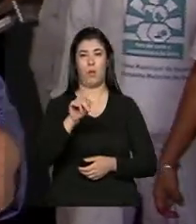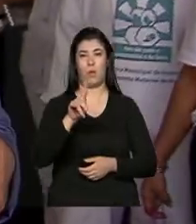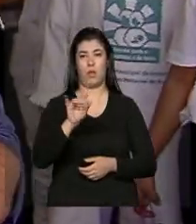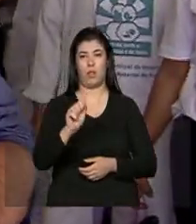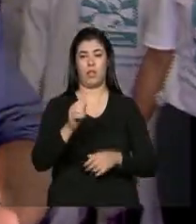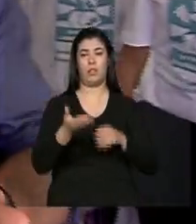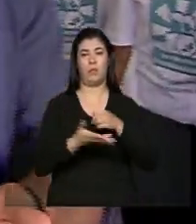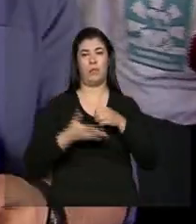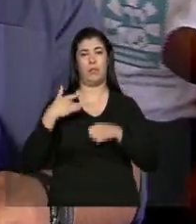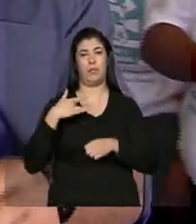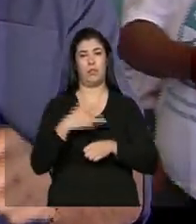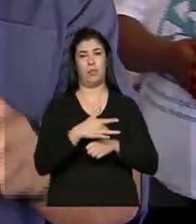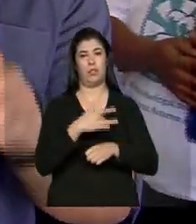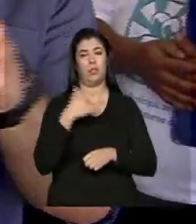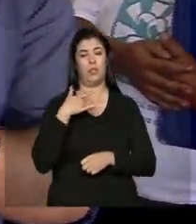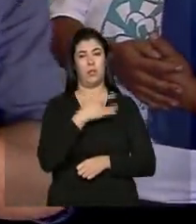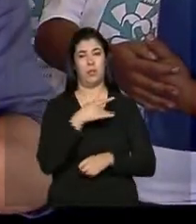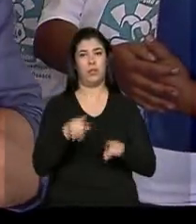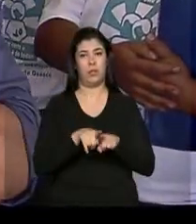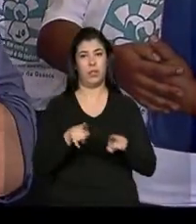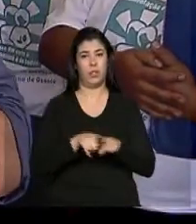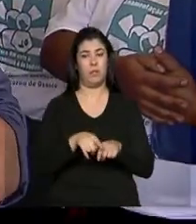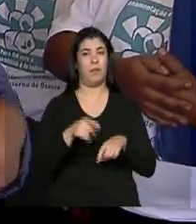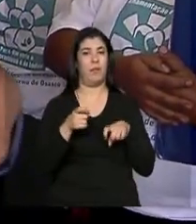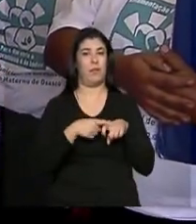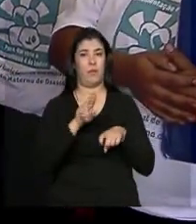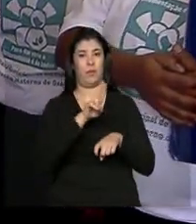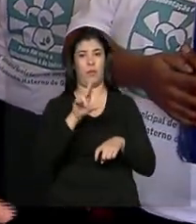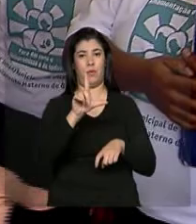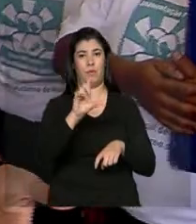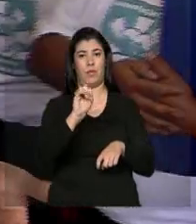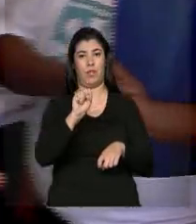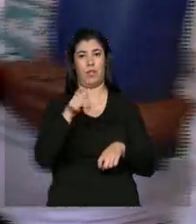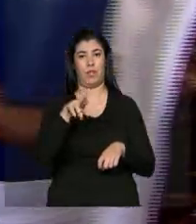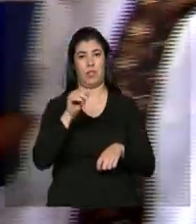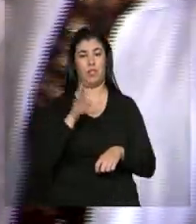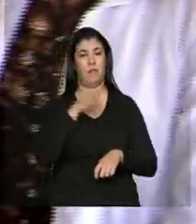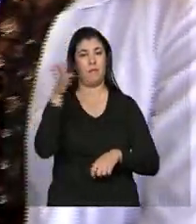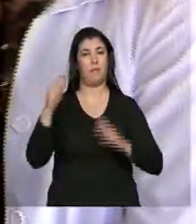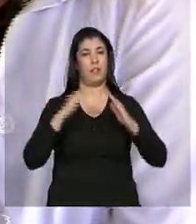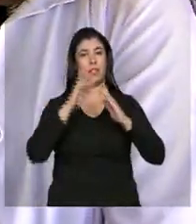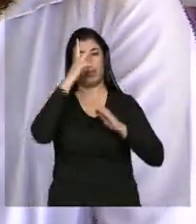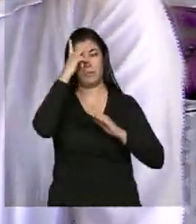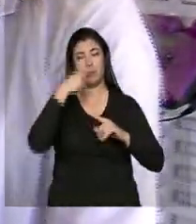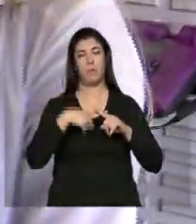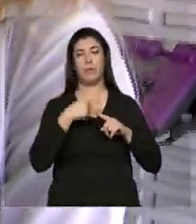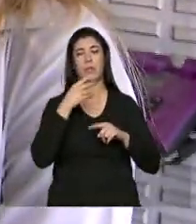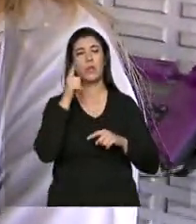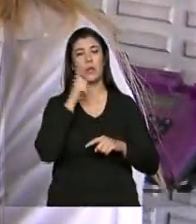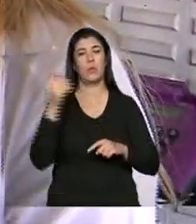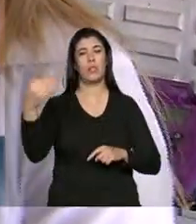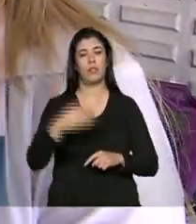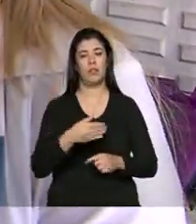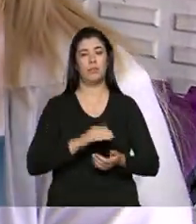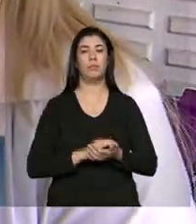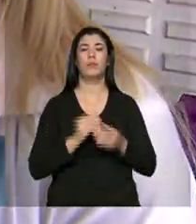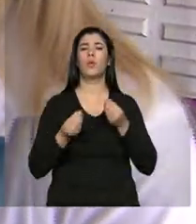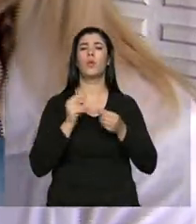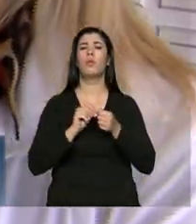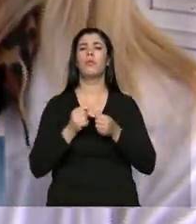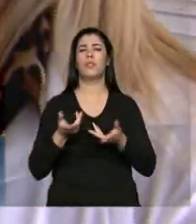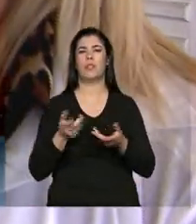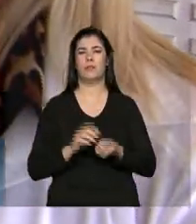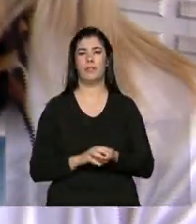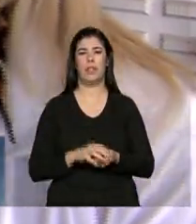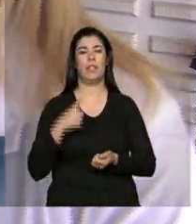dia, a doutora Lissandra também faz atendimento na casa dos pacientes, que não conseguem vir até aqui. Doutora, como que é esse atendimento? O atendimento na